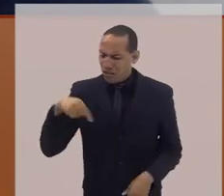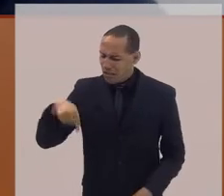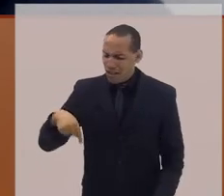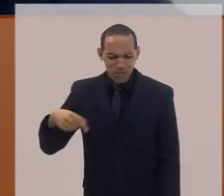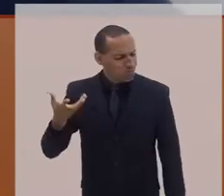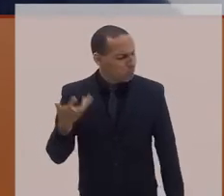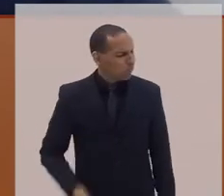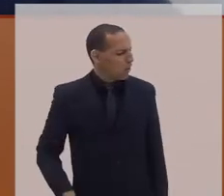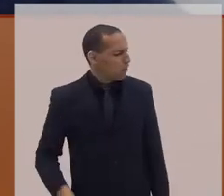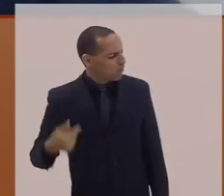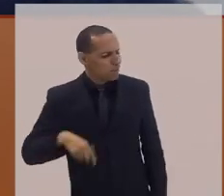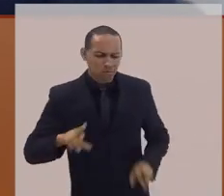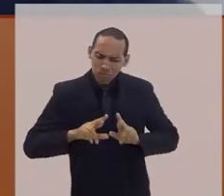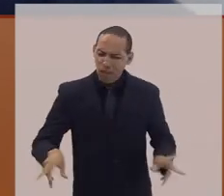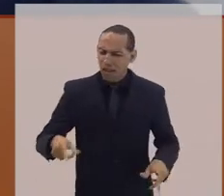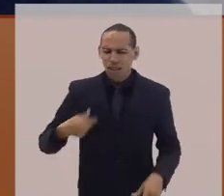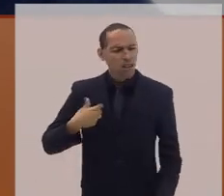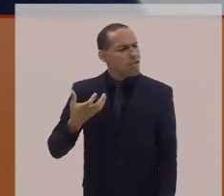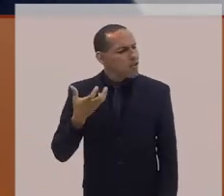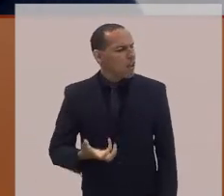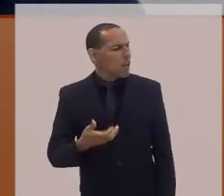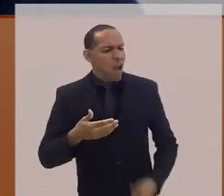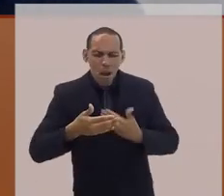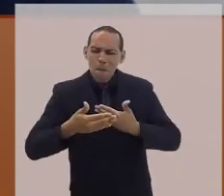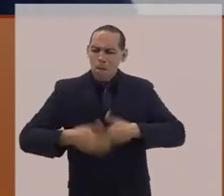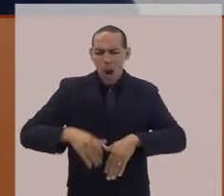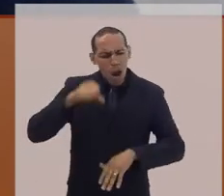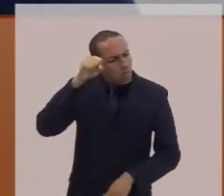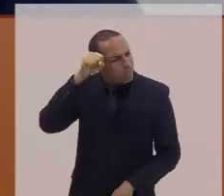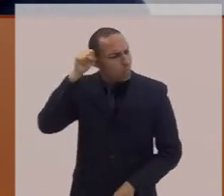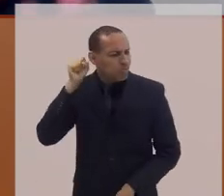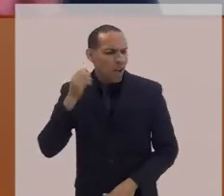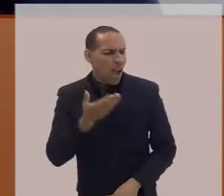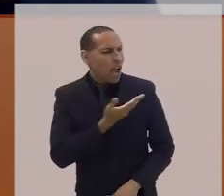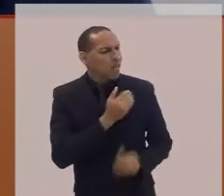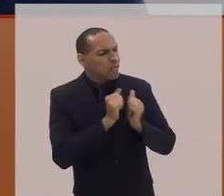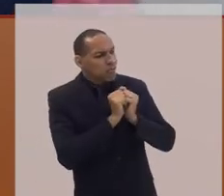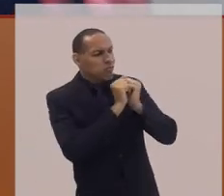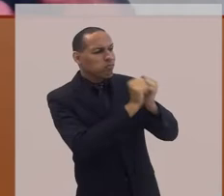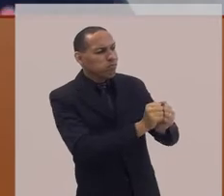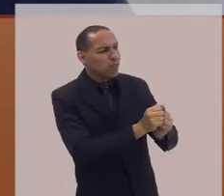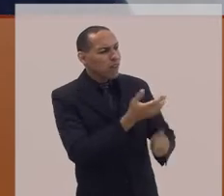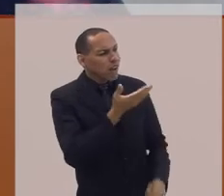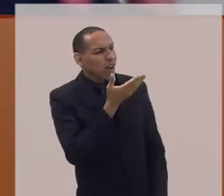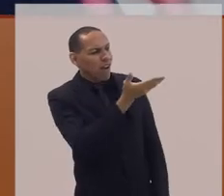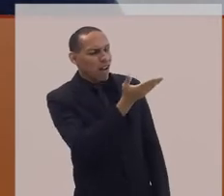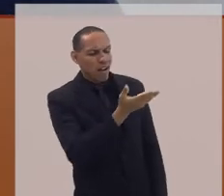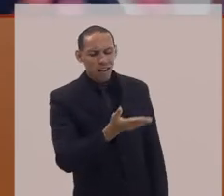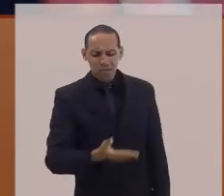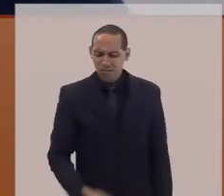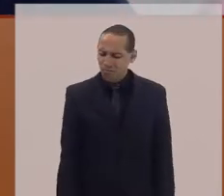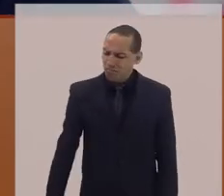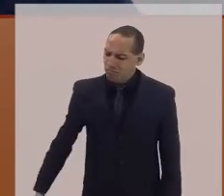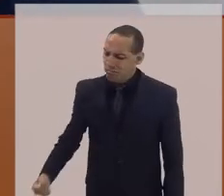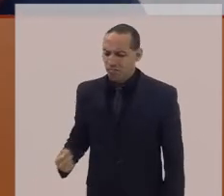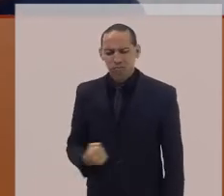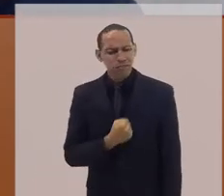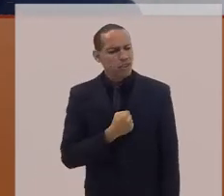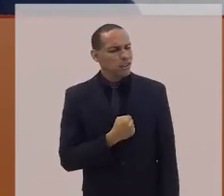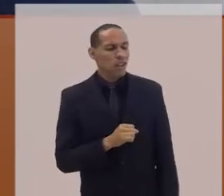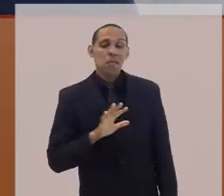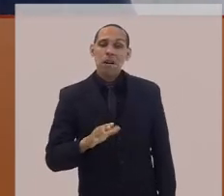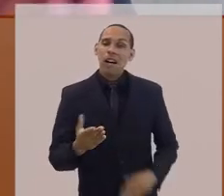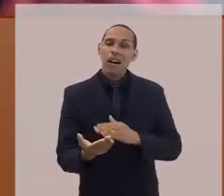vestibular com os meus amigos, onde eles estavam fazendo. Mas eu precisava de um auxílio, da ajuda de uma pessoa lendo a